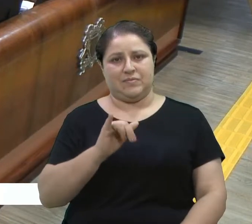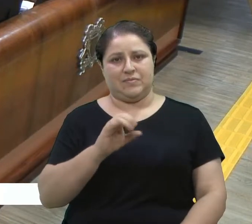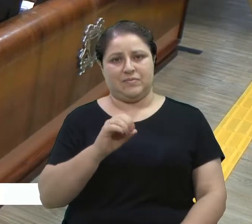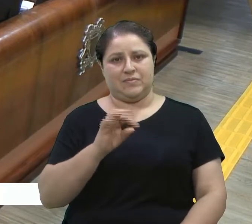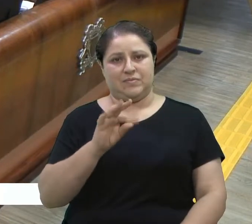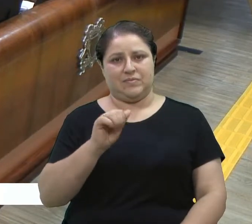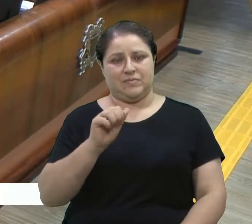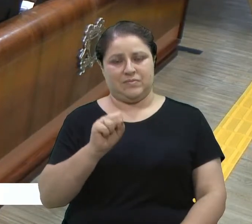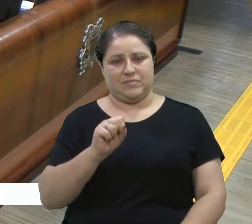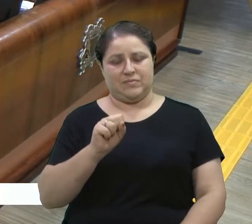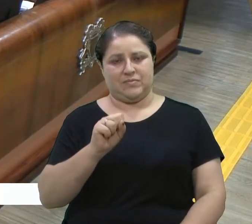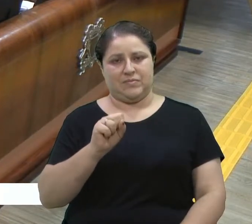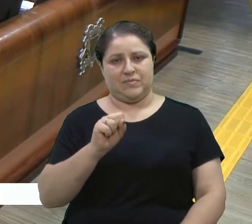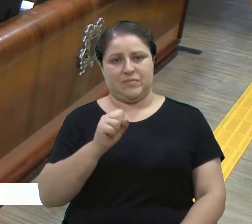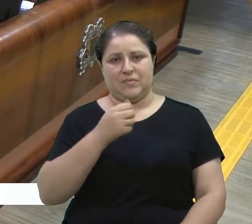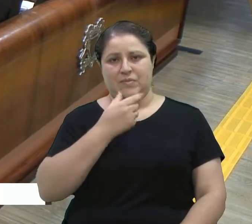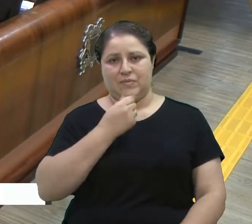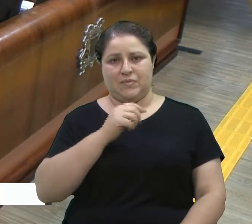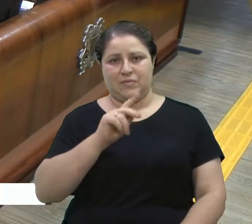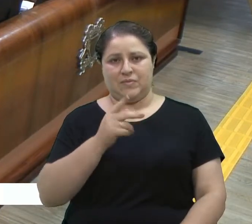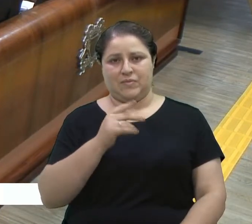O vereador Iago, da tribuna?